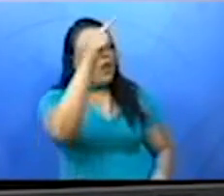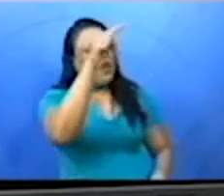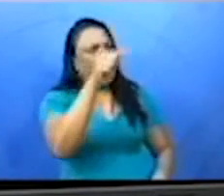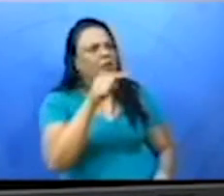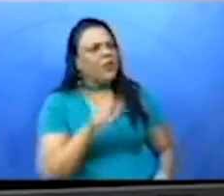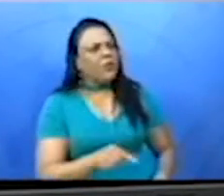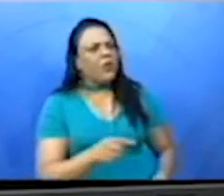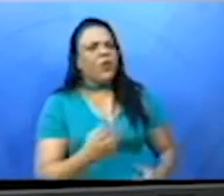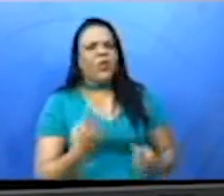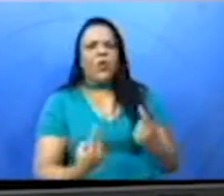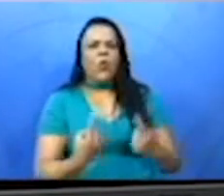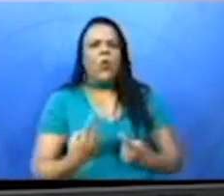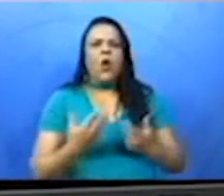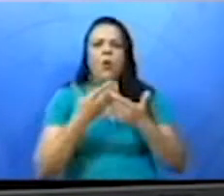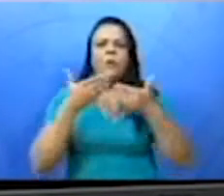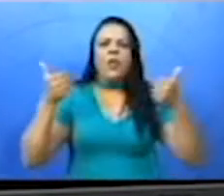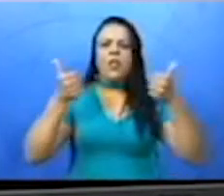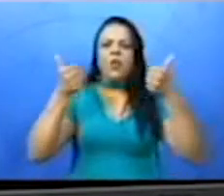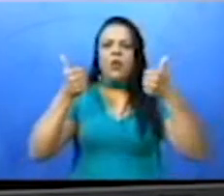encaixa em cada uma.